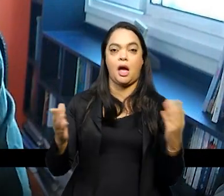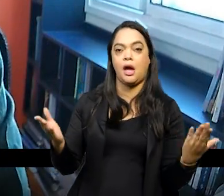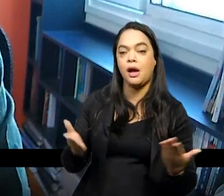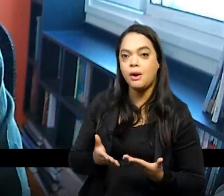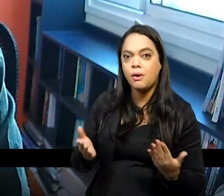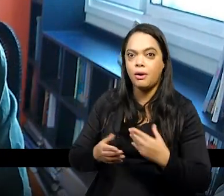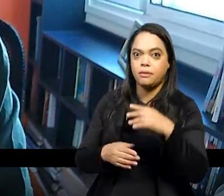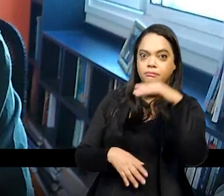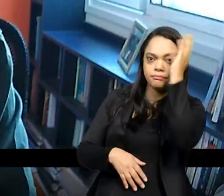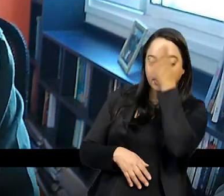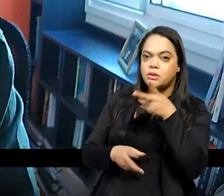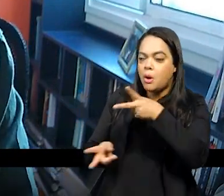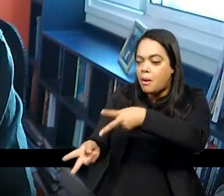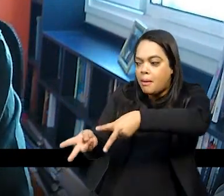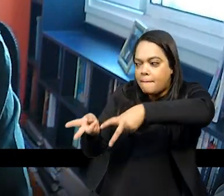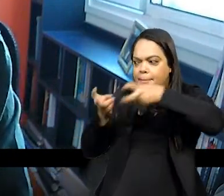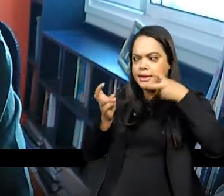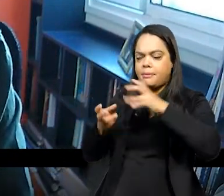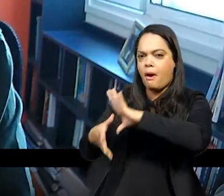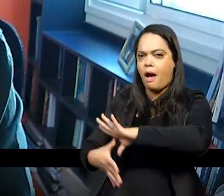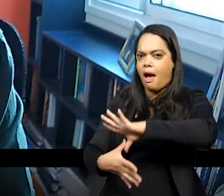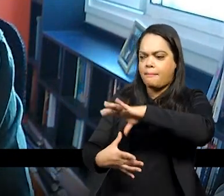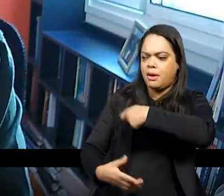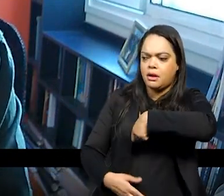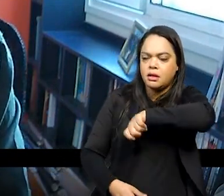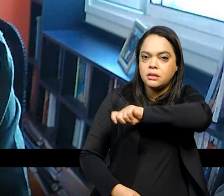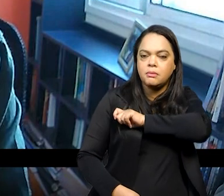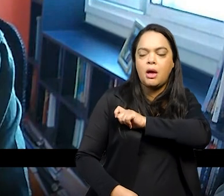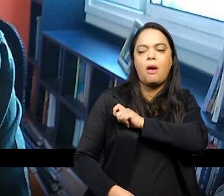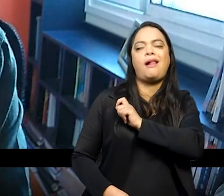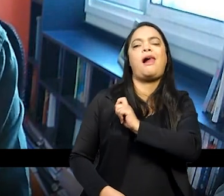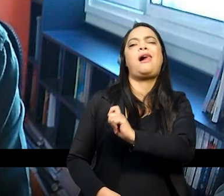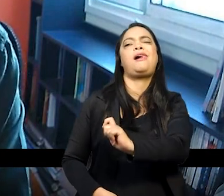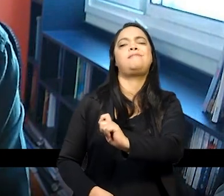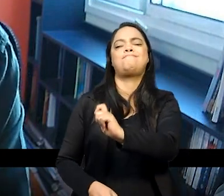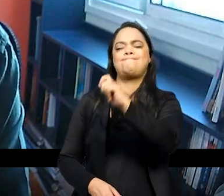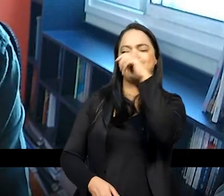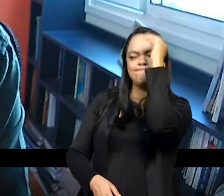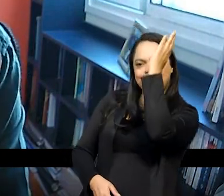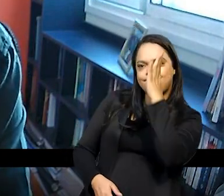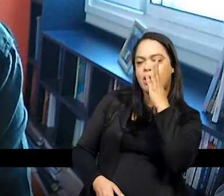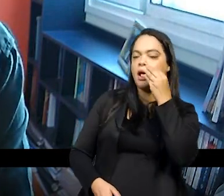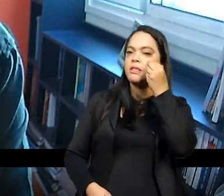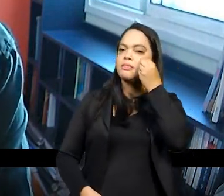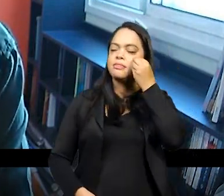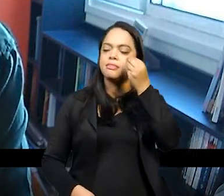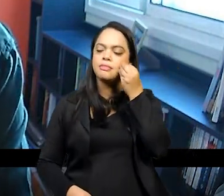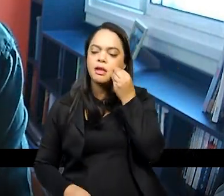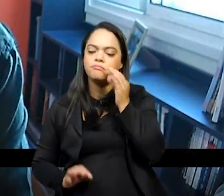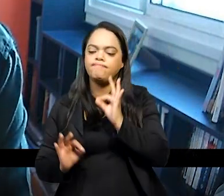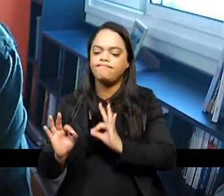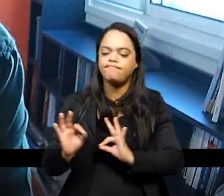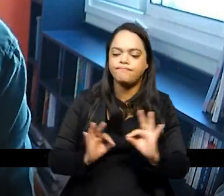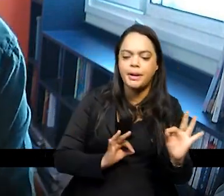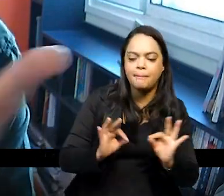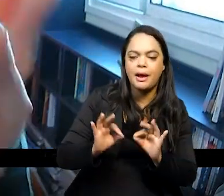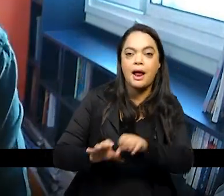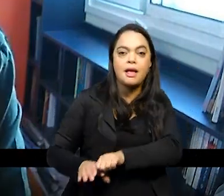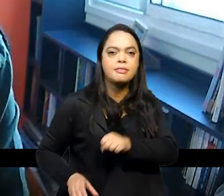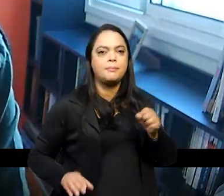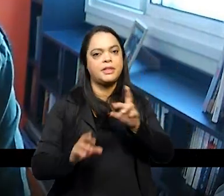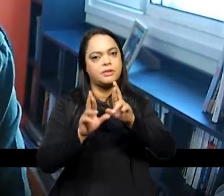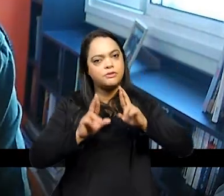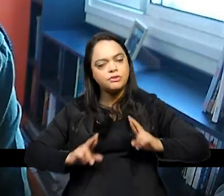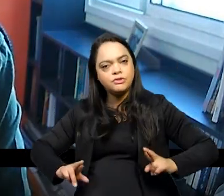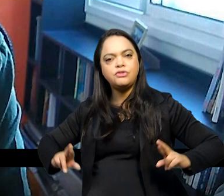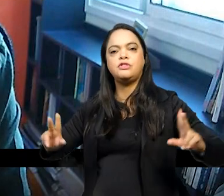Espanhola no Brasil ajudou a criar parâmetros na vida política do processo de independência e aí a